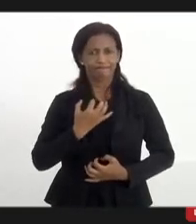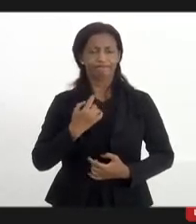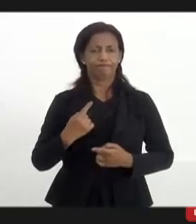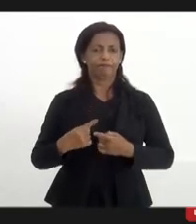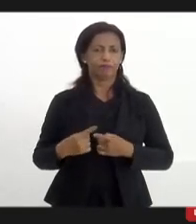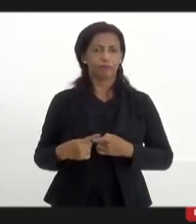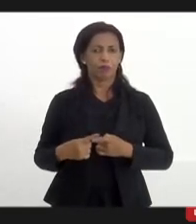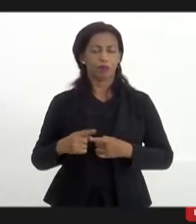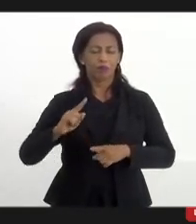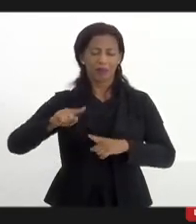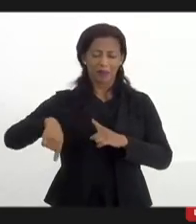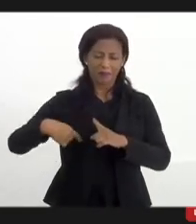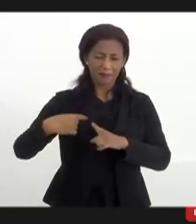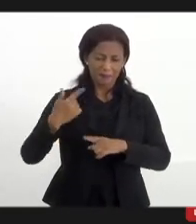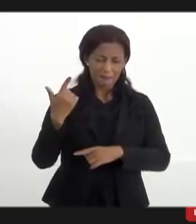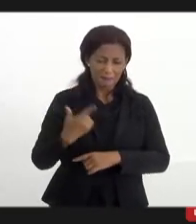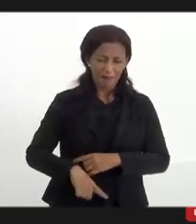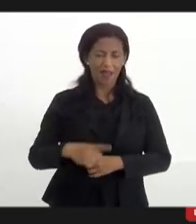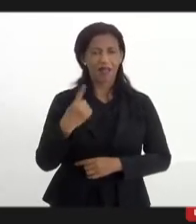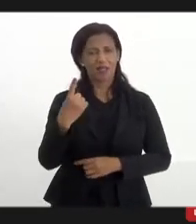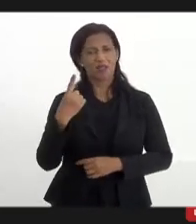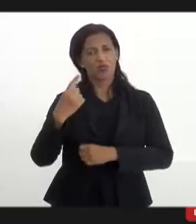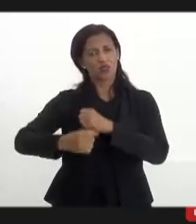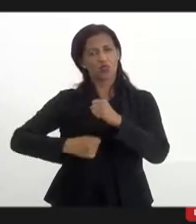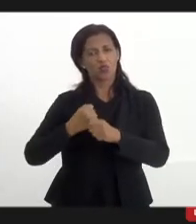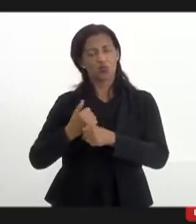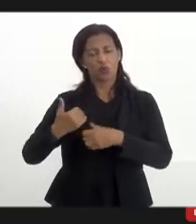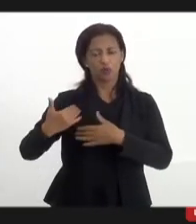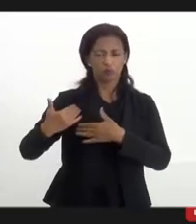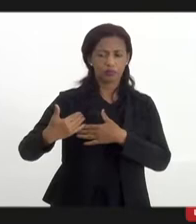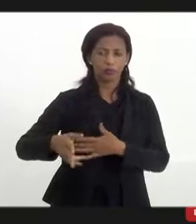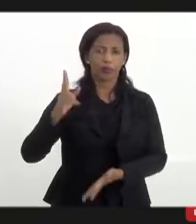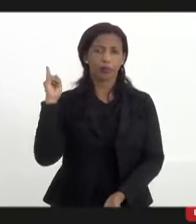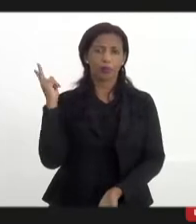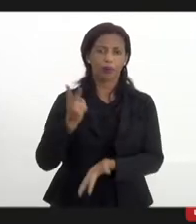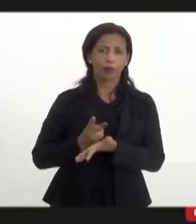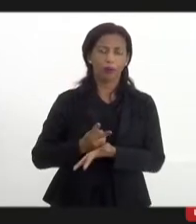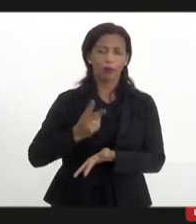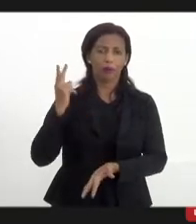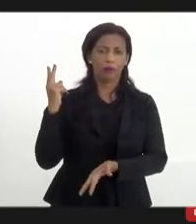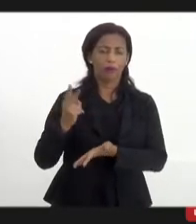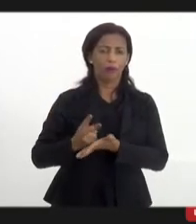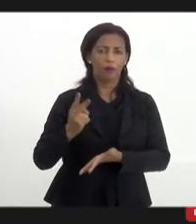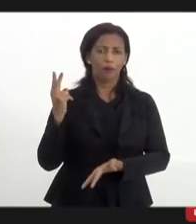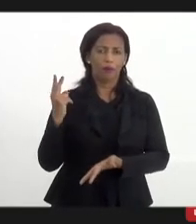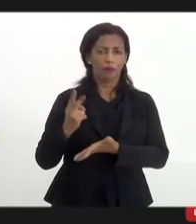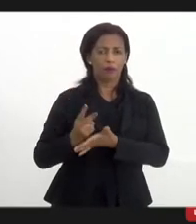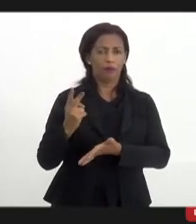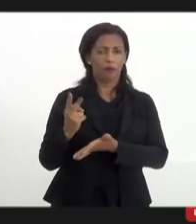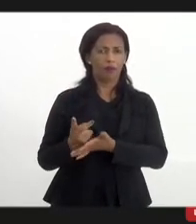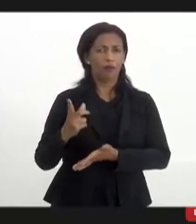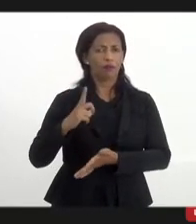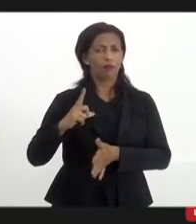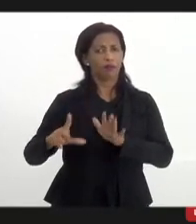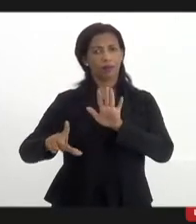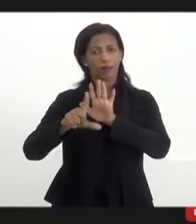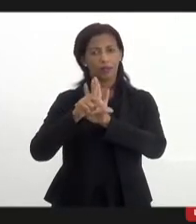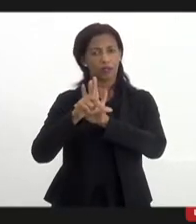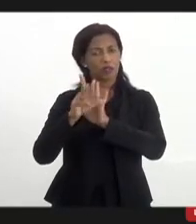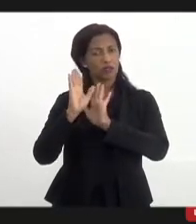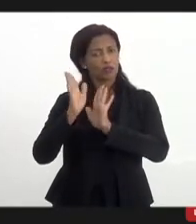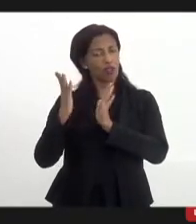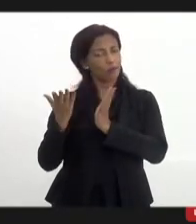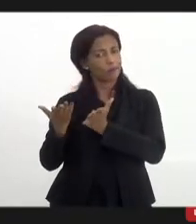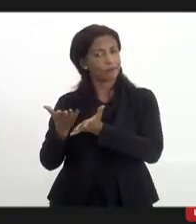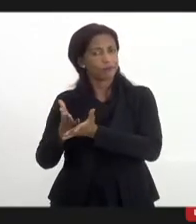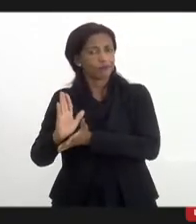a pouco, mais um ano se passa e a gente continua tendo até legislações já aprovadas,